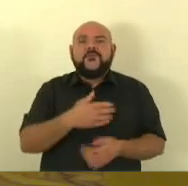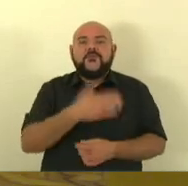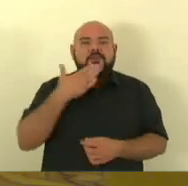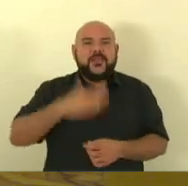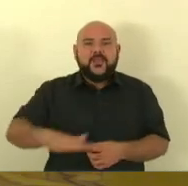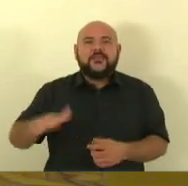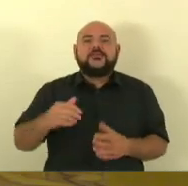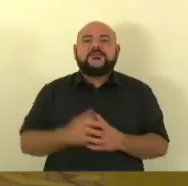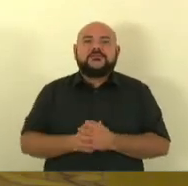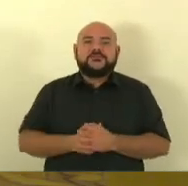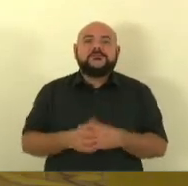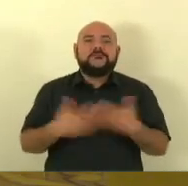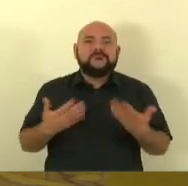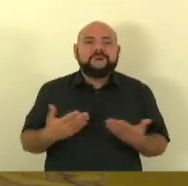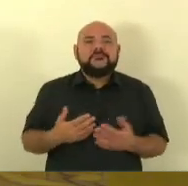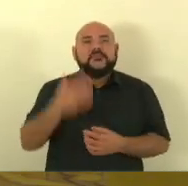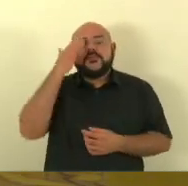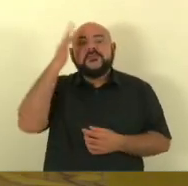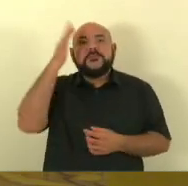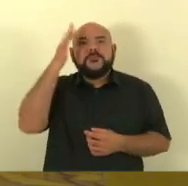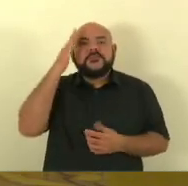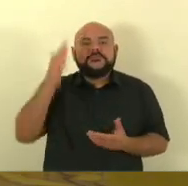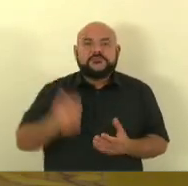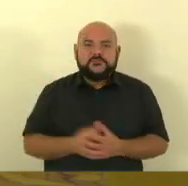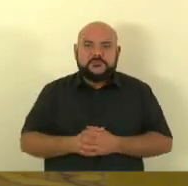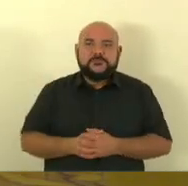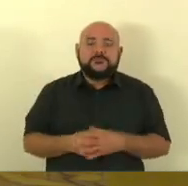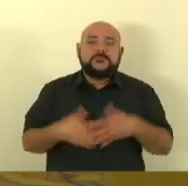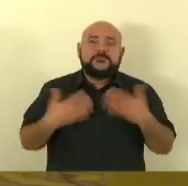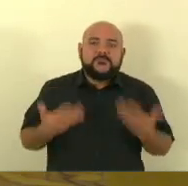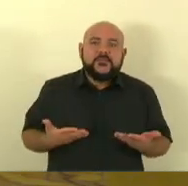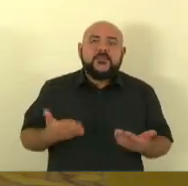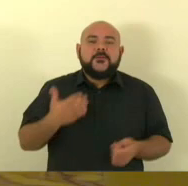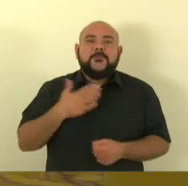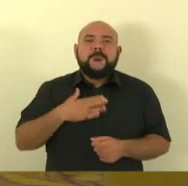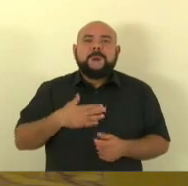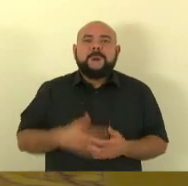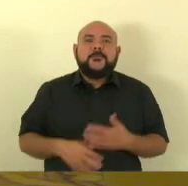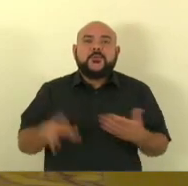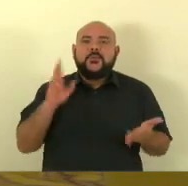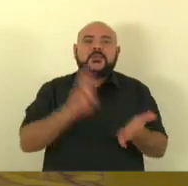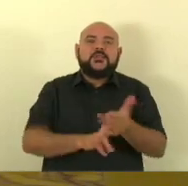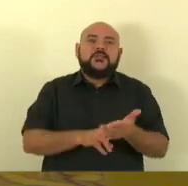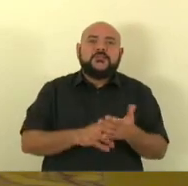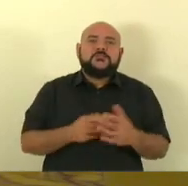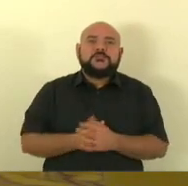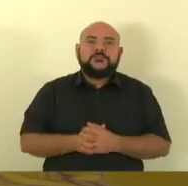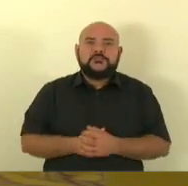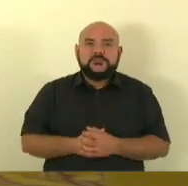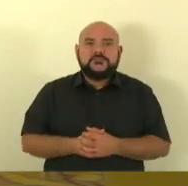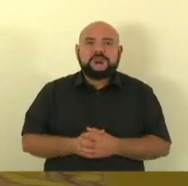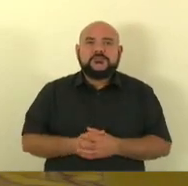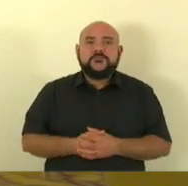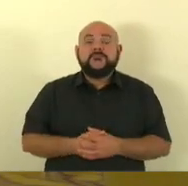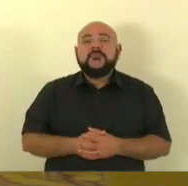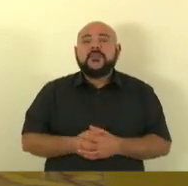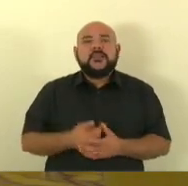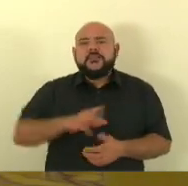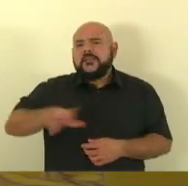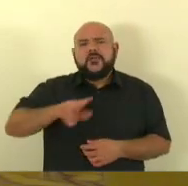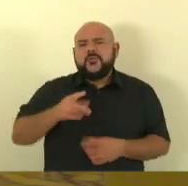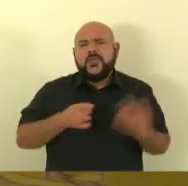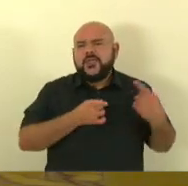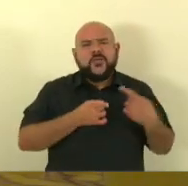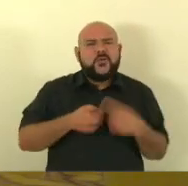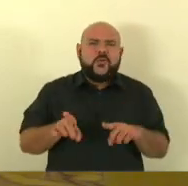muitas vezes maior que ele então fica aqui o meu protesto deputado Danilo não contra os dois animais porque são